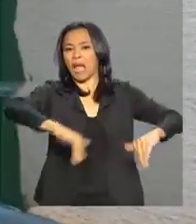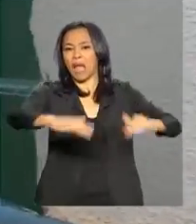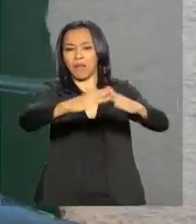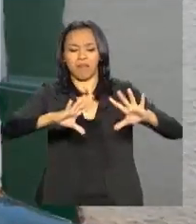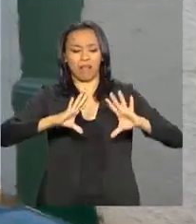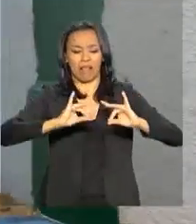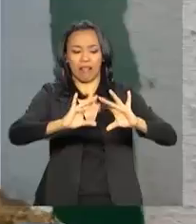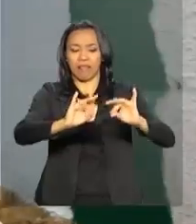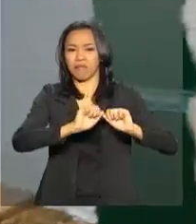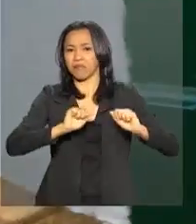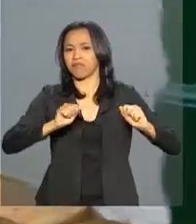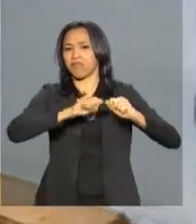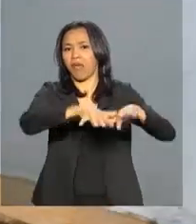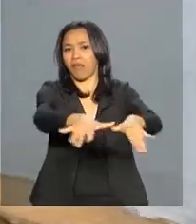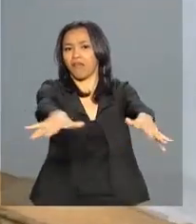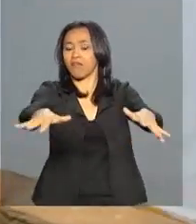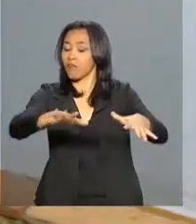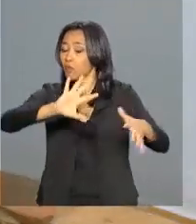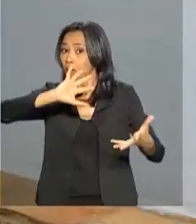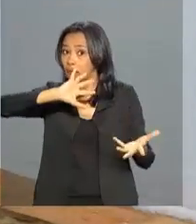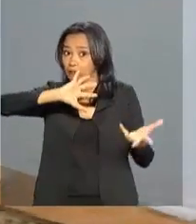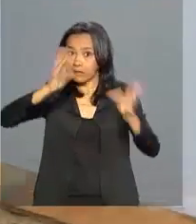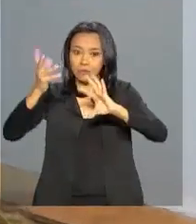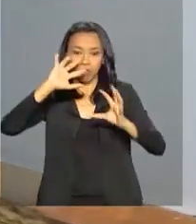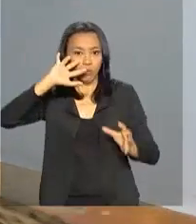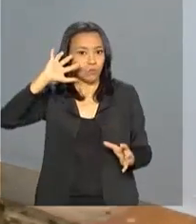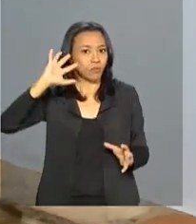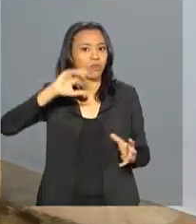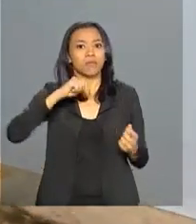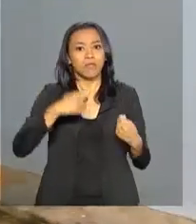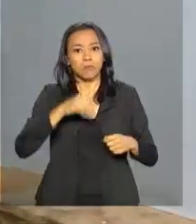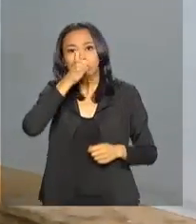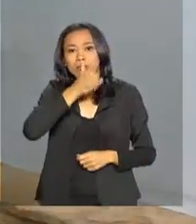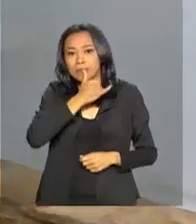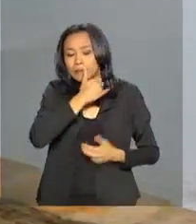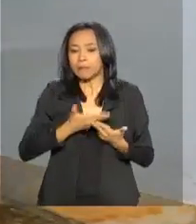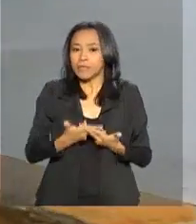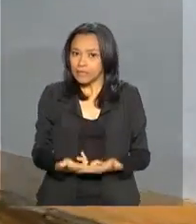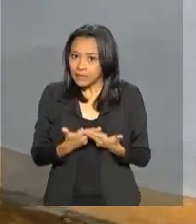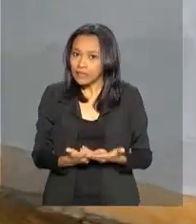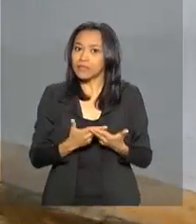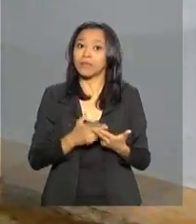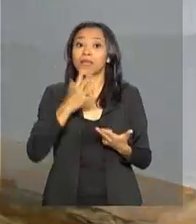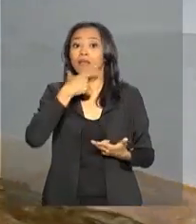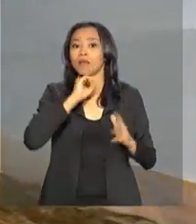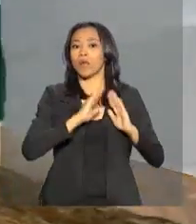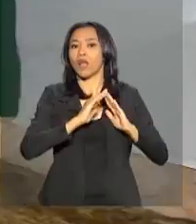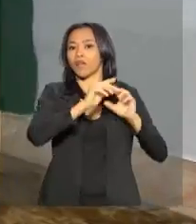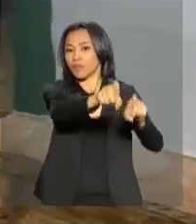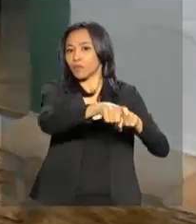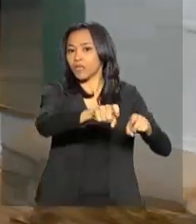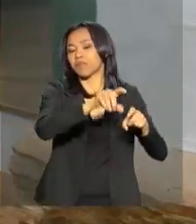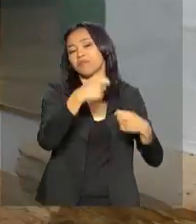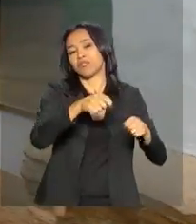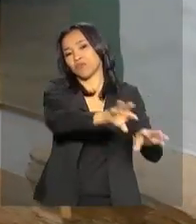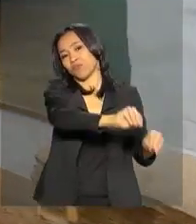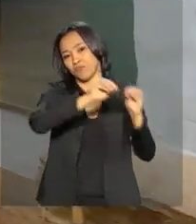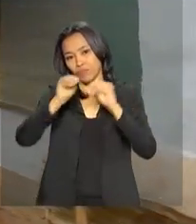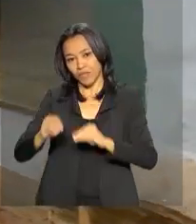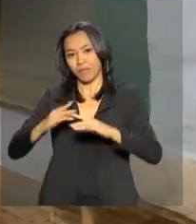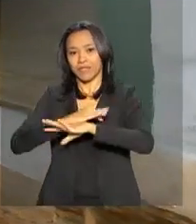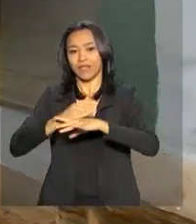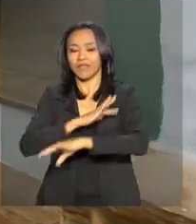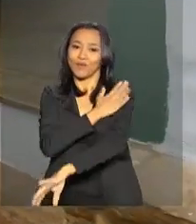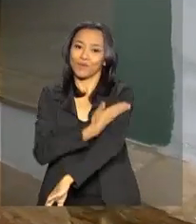Uma mudança brusca que exigiu paciência e resignação de quem morava no campo e teve que se acostumar à cidade.